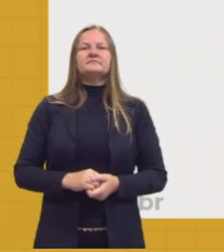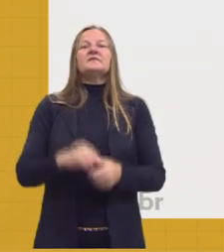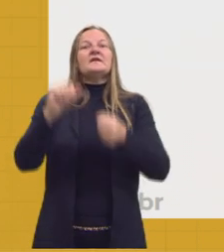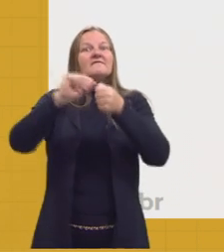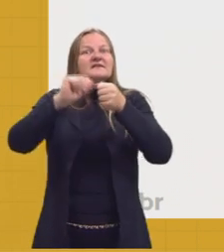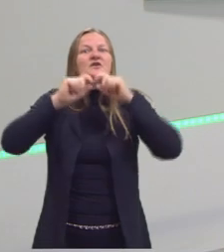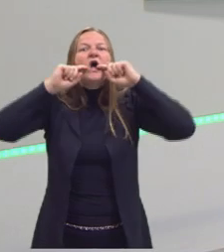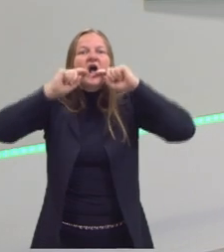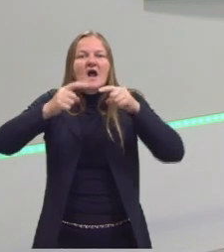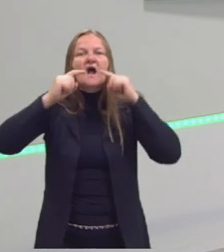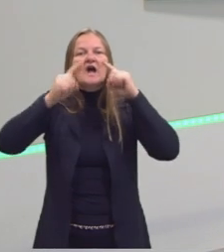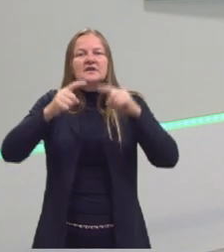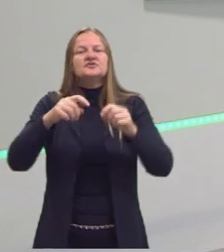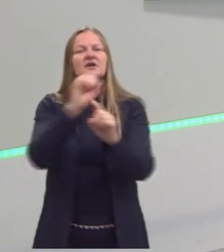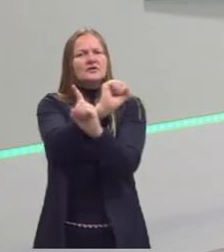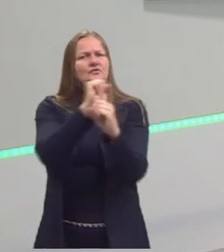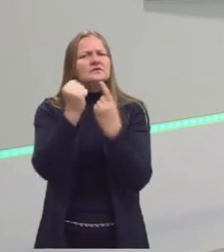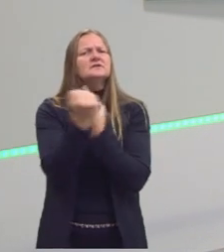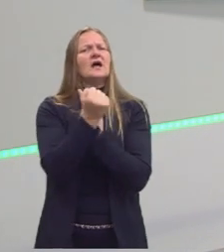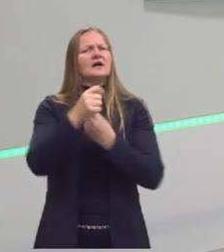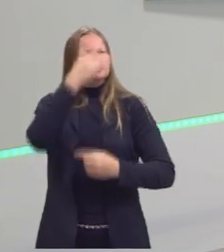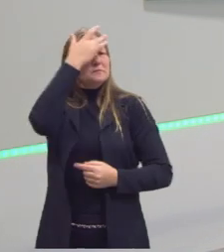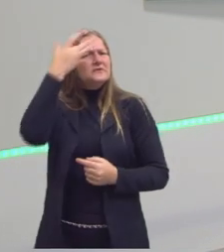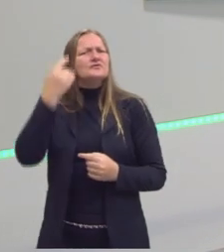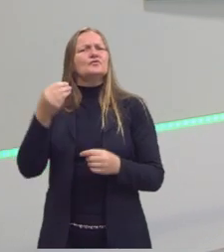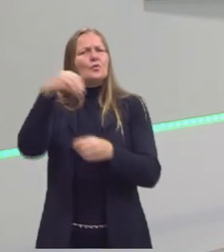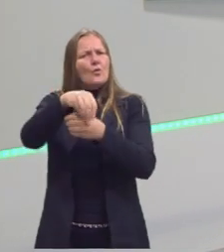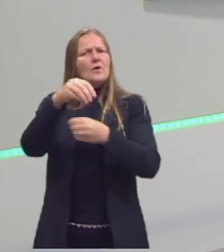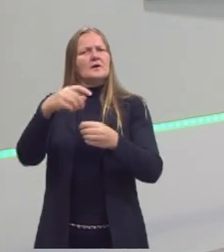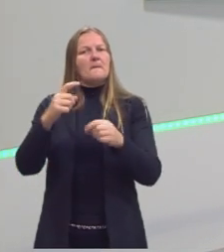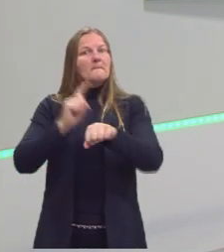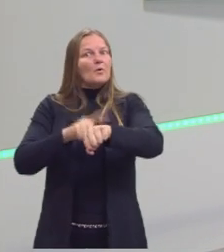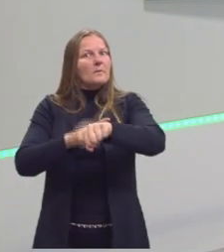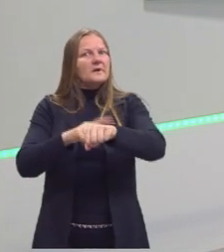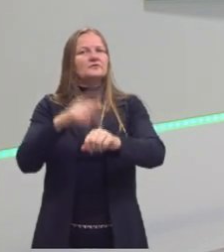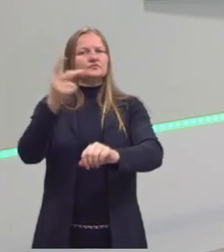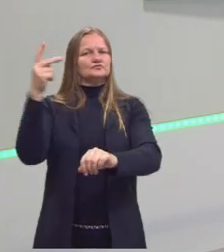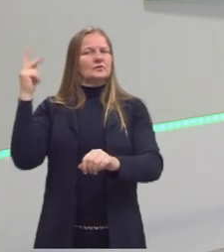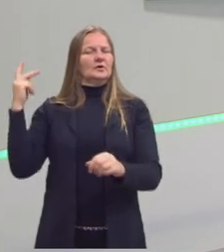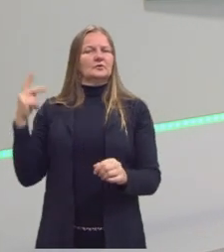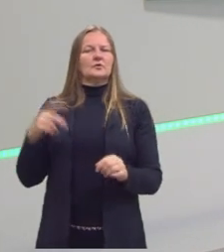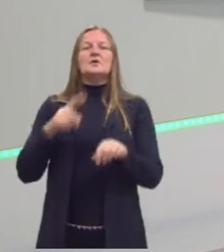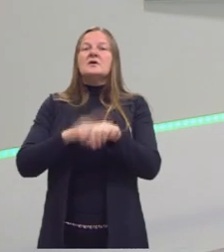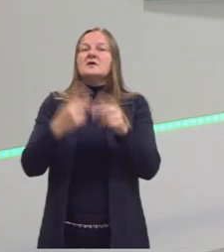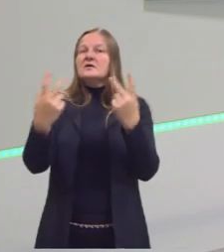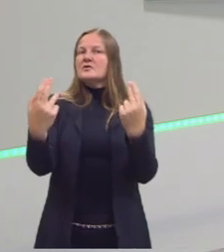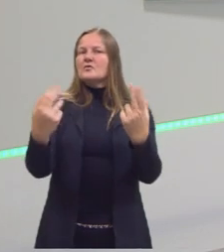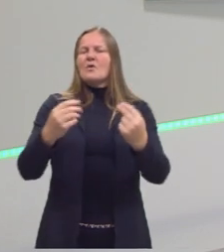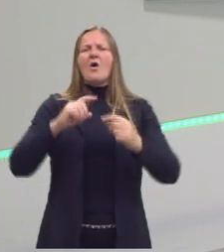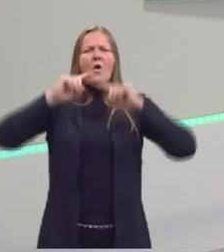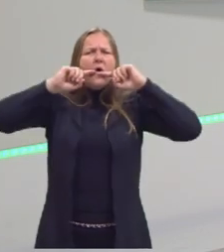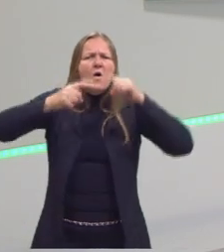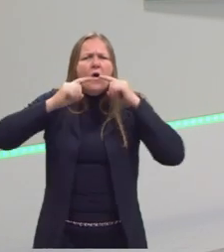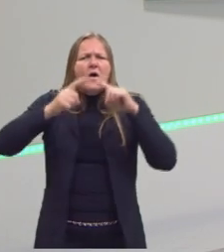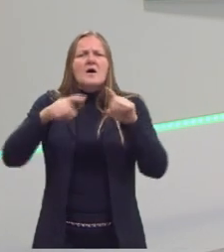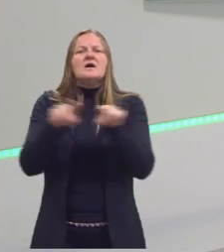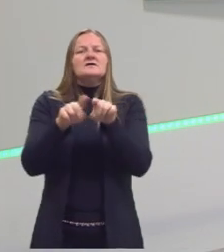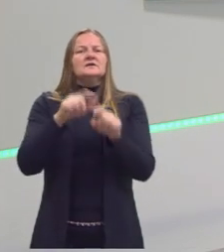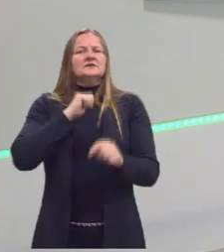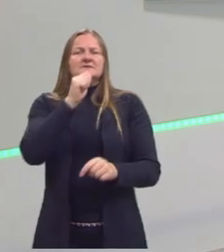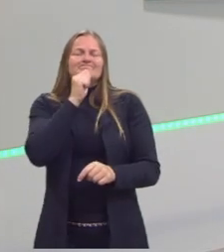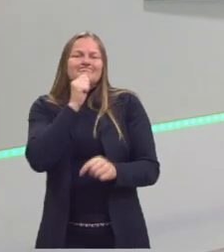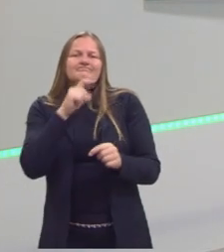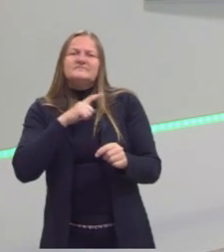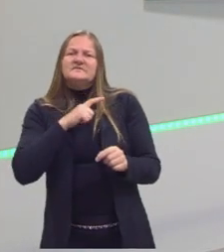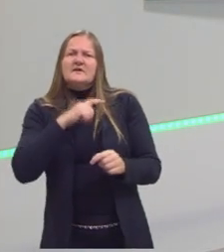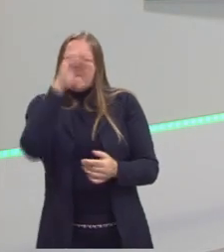essa crítica, a sociedade, as pessoas ali daquele momento. E ao mesmo tempo que ele criticava, ele ainda tinha aquela